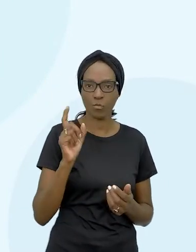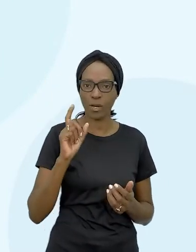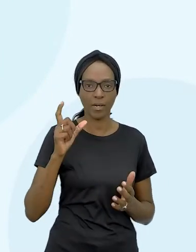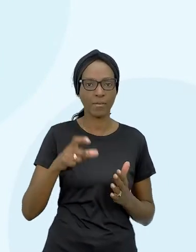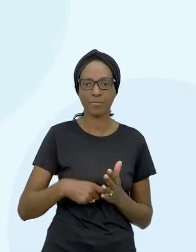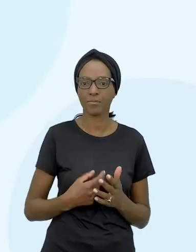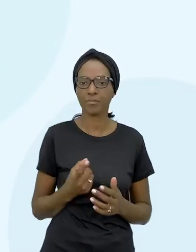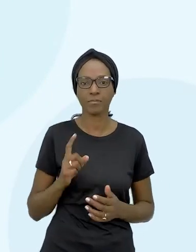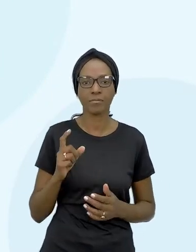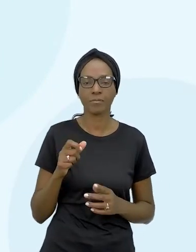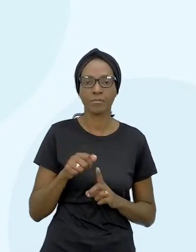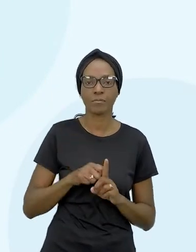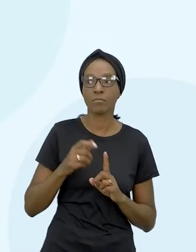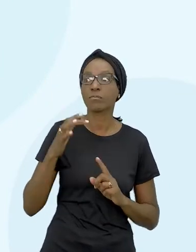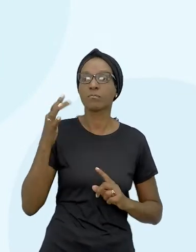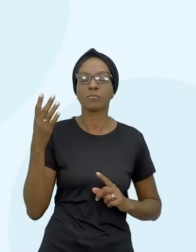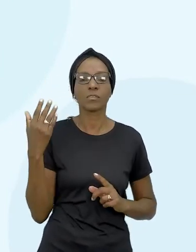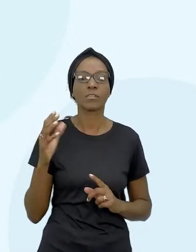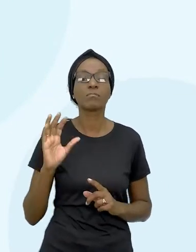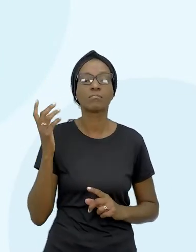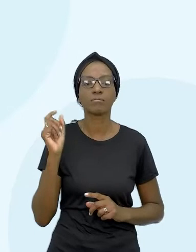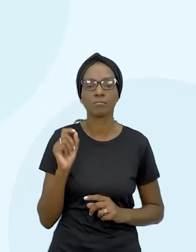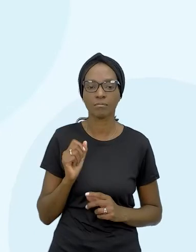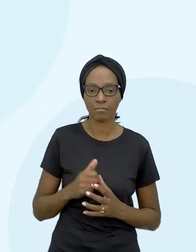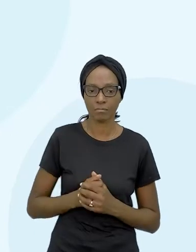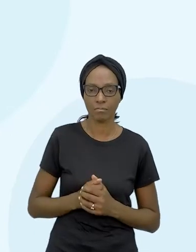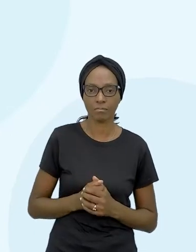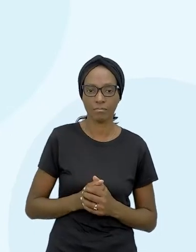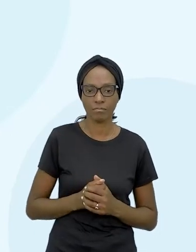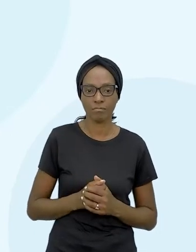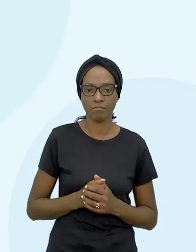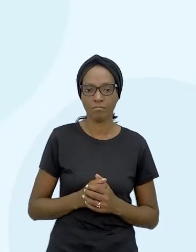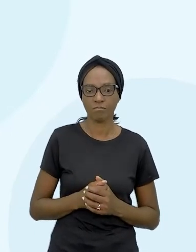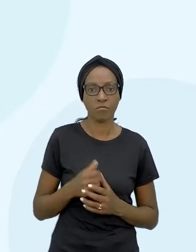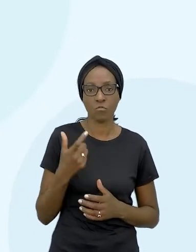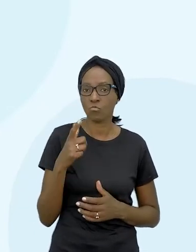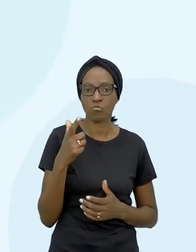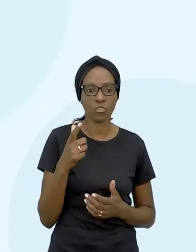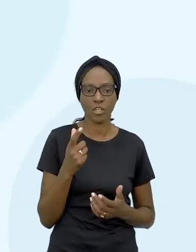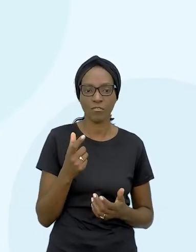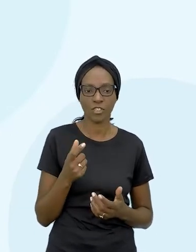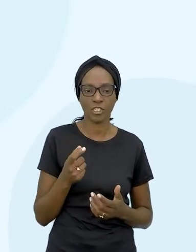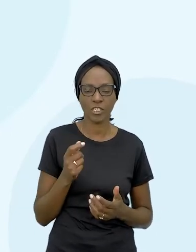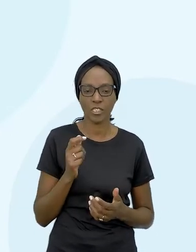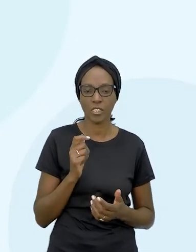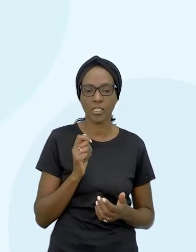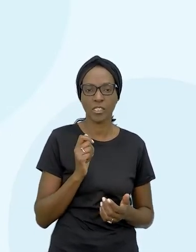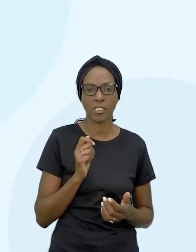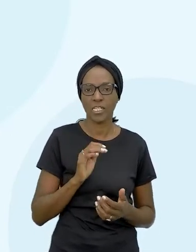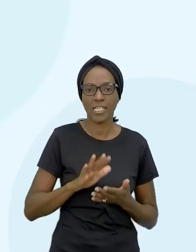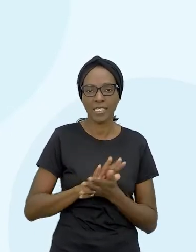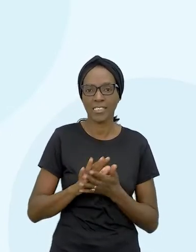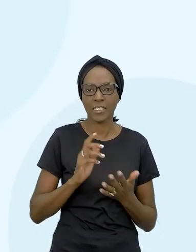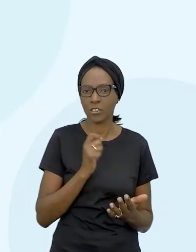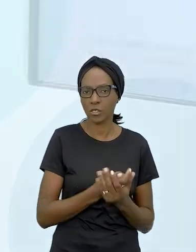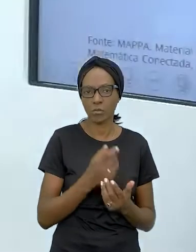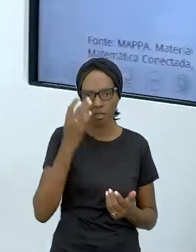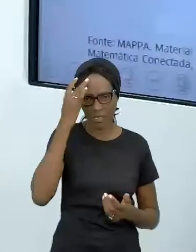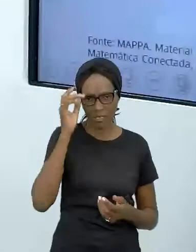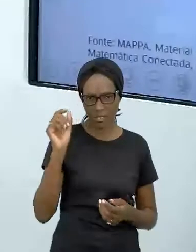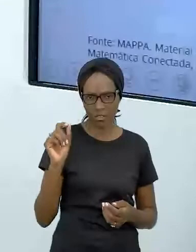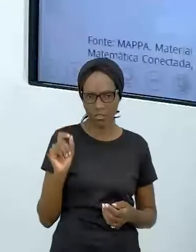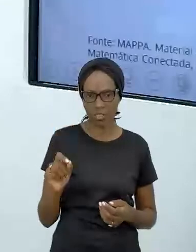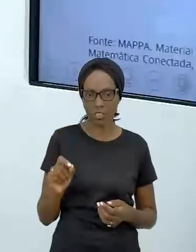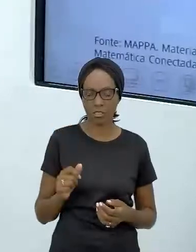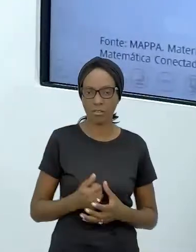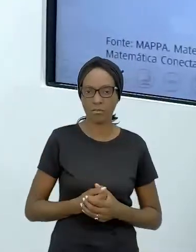mês? Vamos considerar que não houve despesa. Então o que você acha e anota no diário de